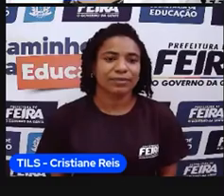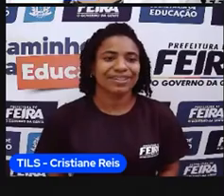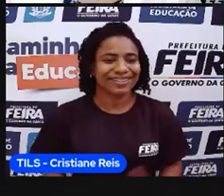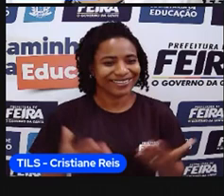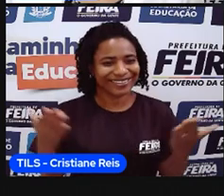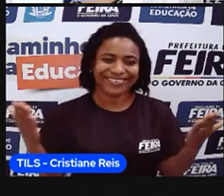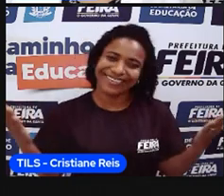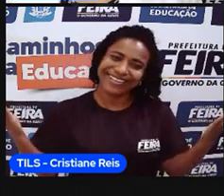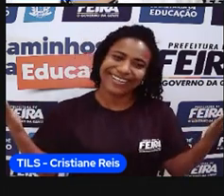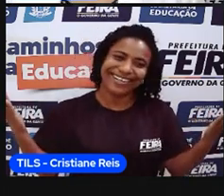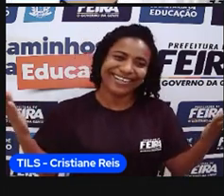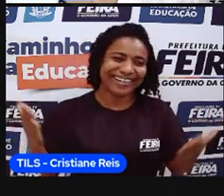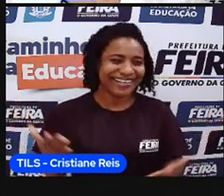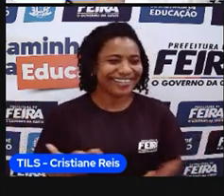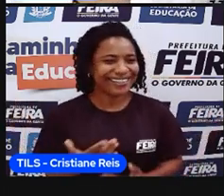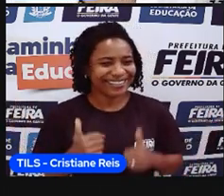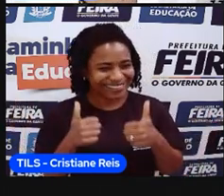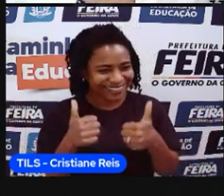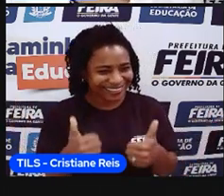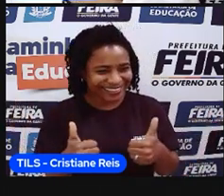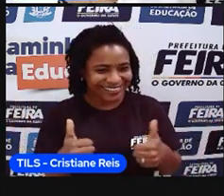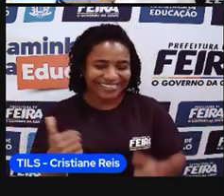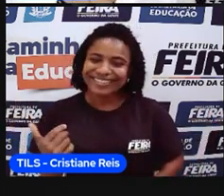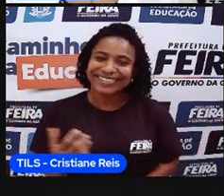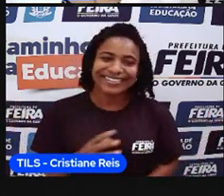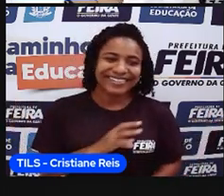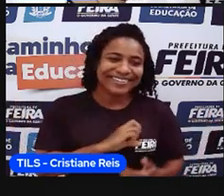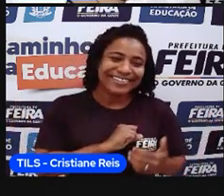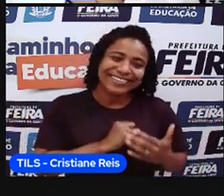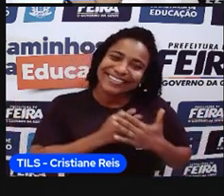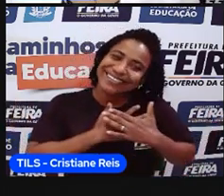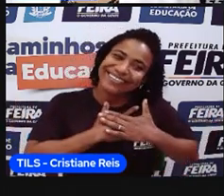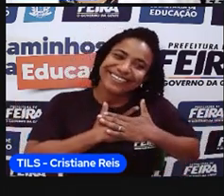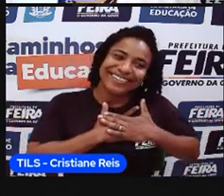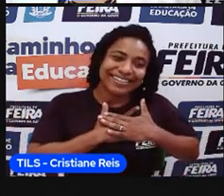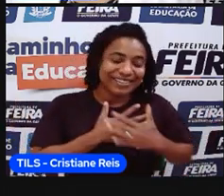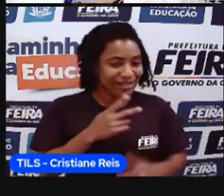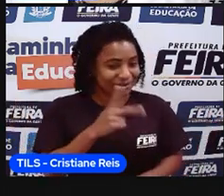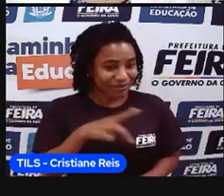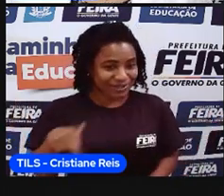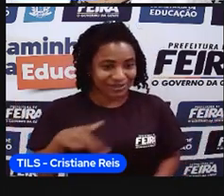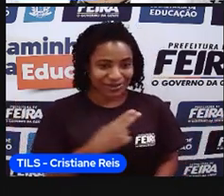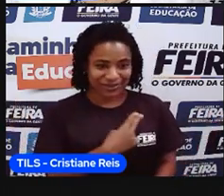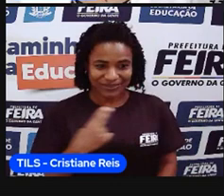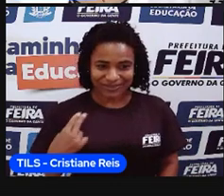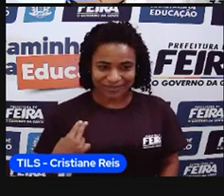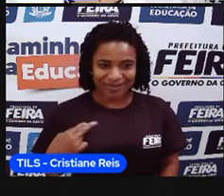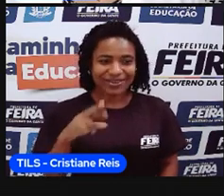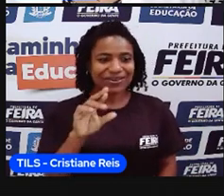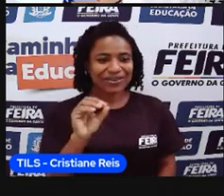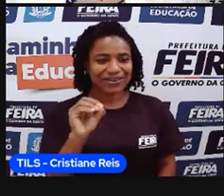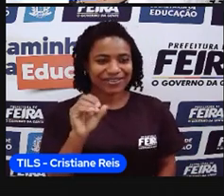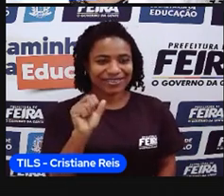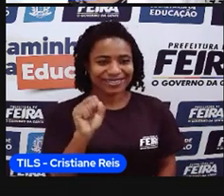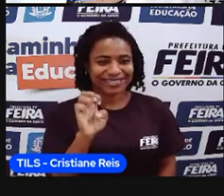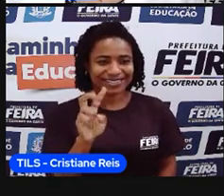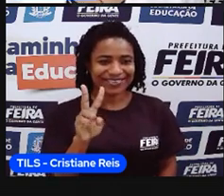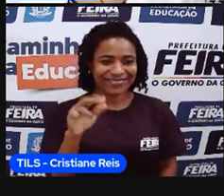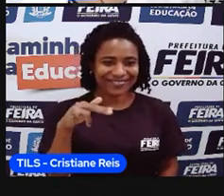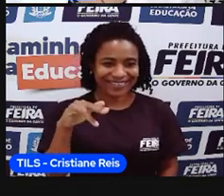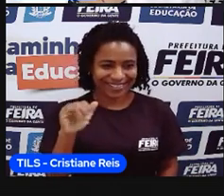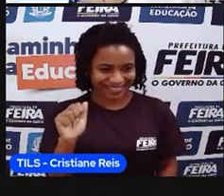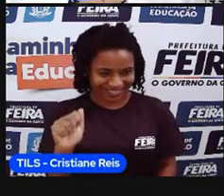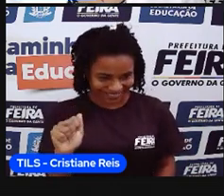Olá, meus amores! Aqui é a professora Rosa Evânia Santos e eu estou acompanhada da minha amiga